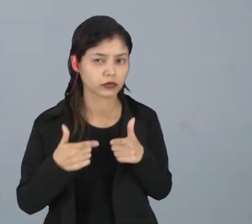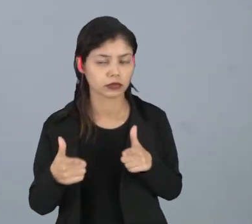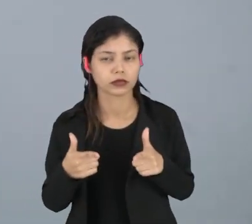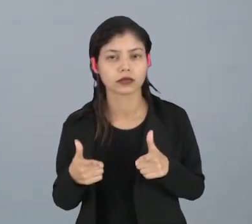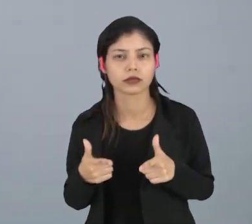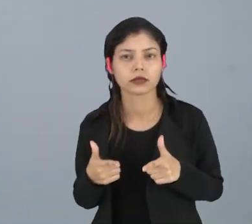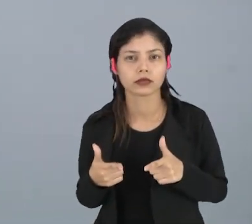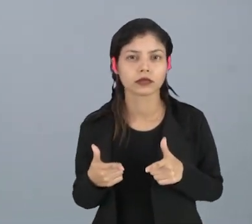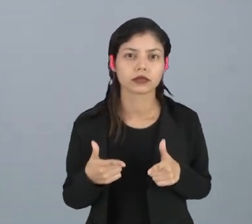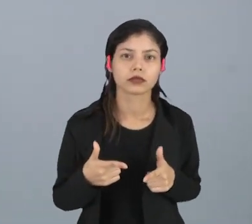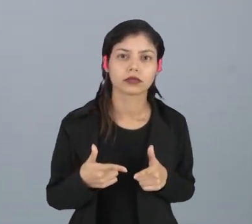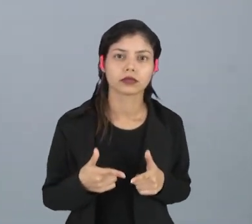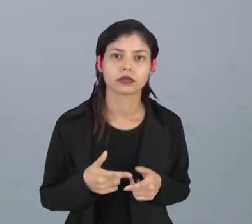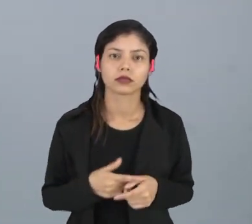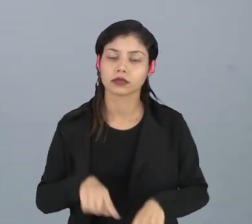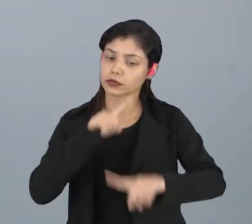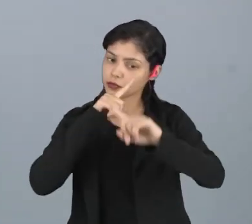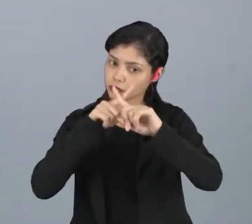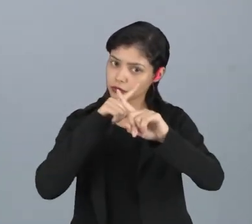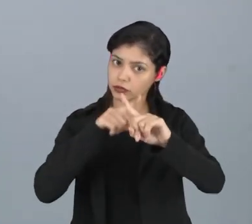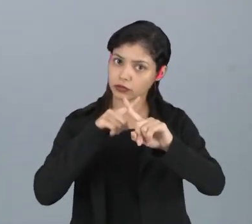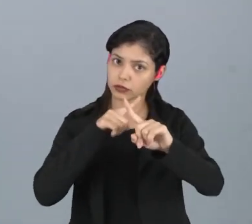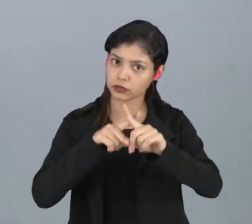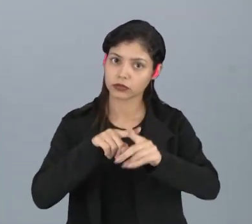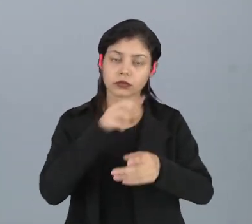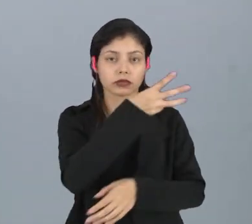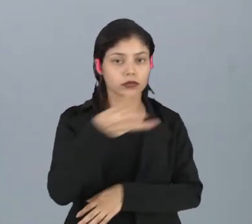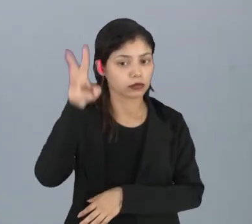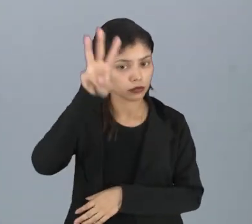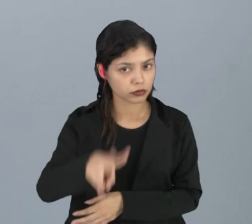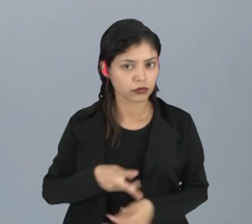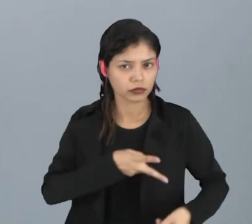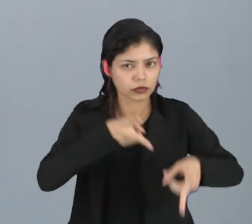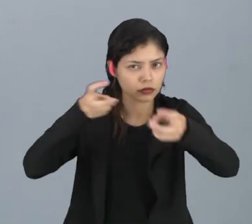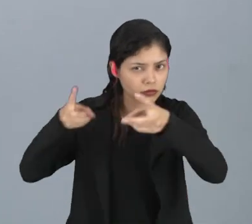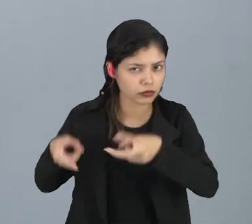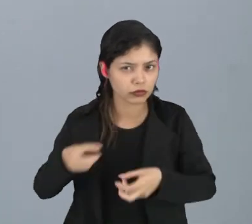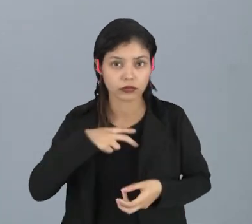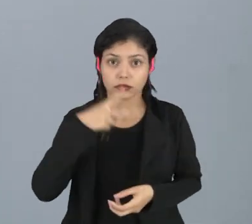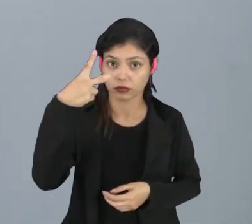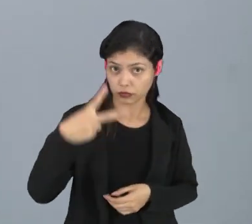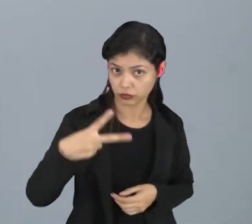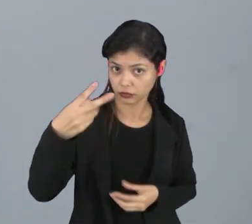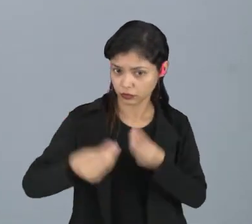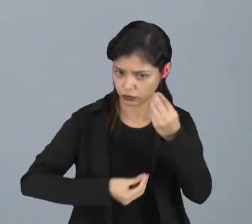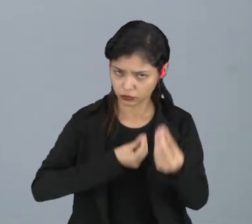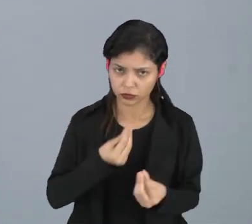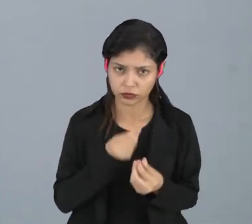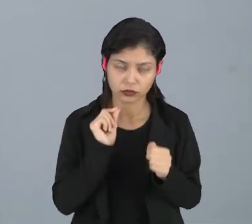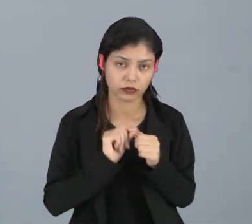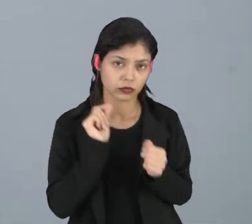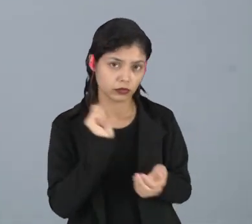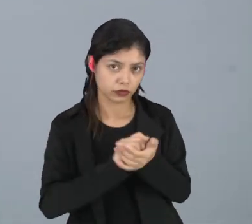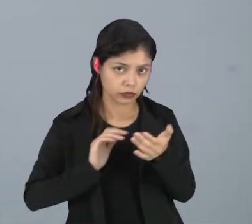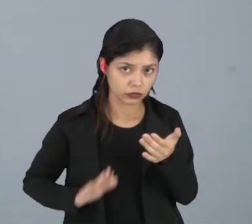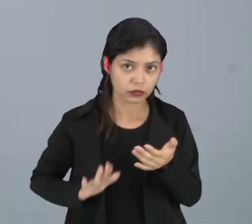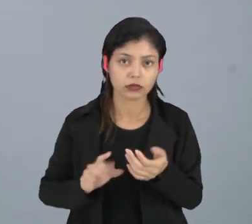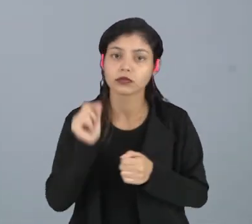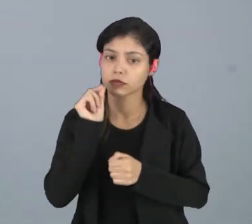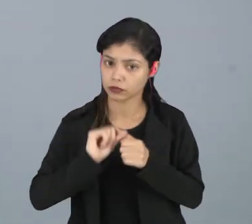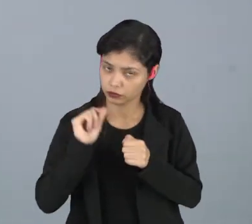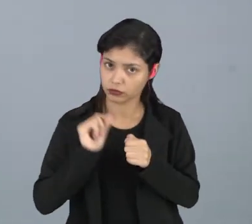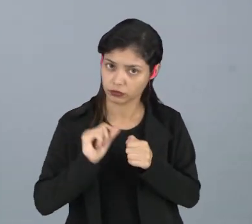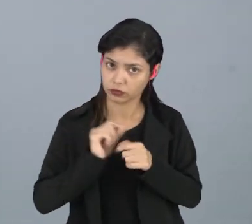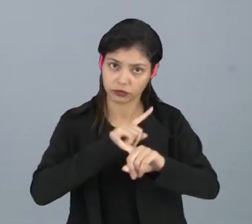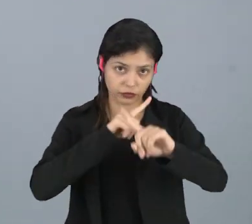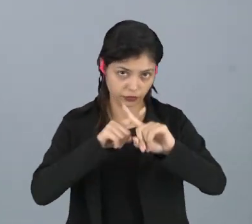em relação à multiplicação de matrizes. Então vocês perceberam que existem duas maneiras de nós obtermos